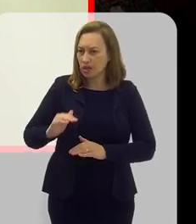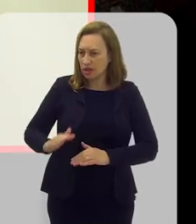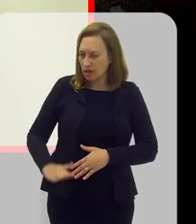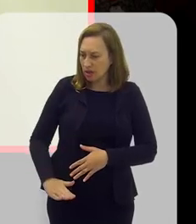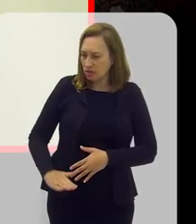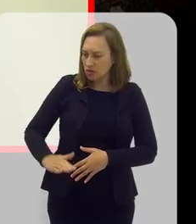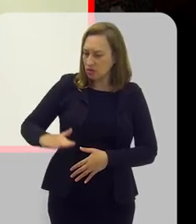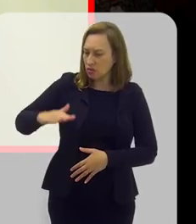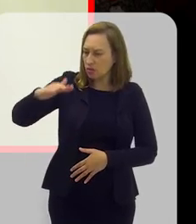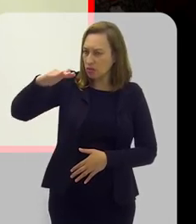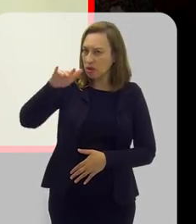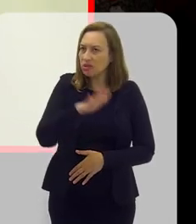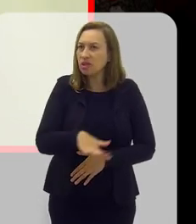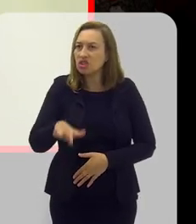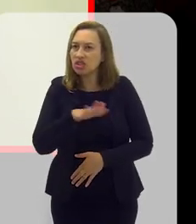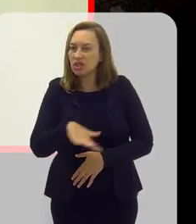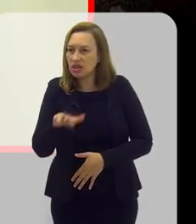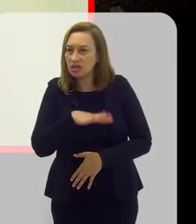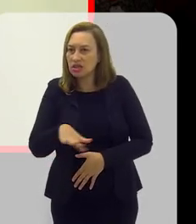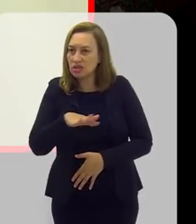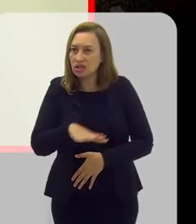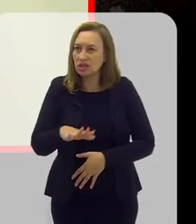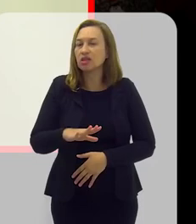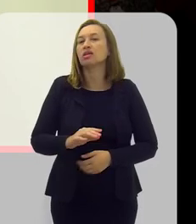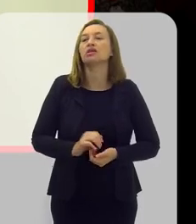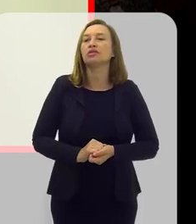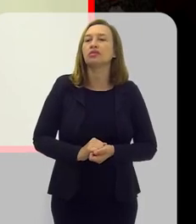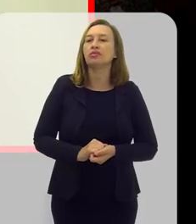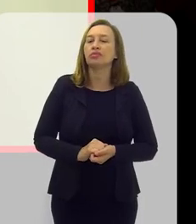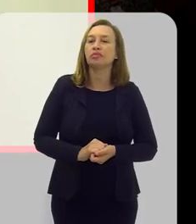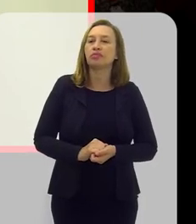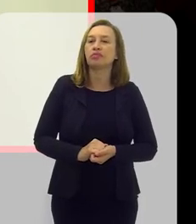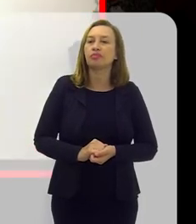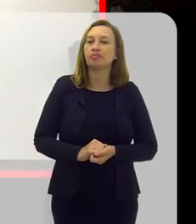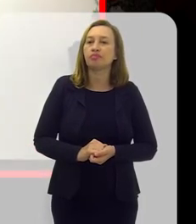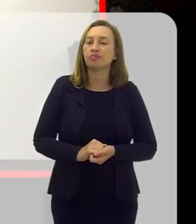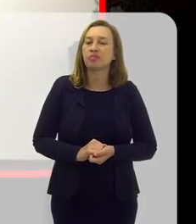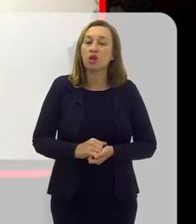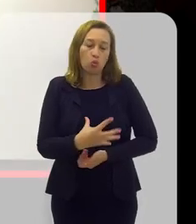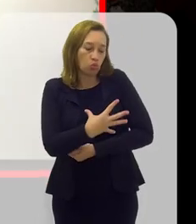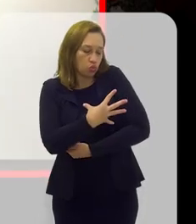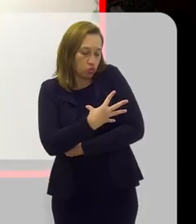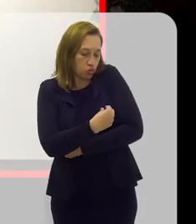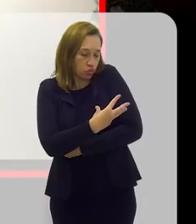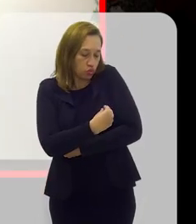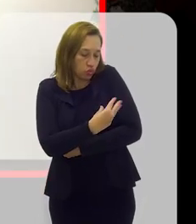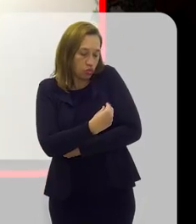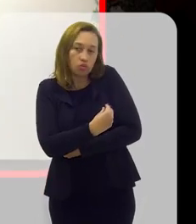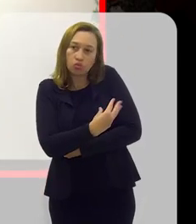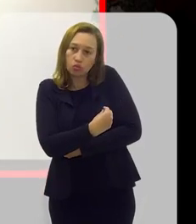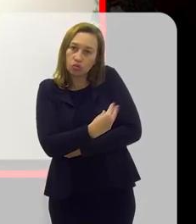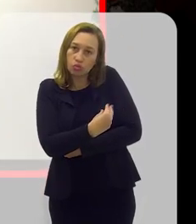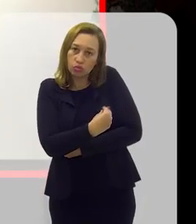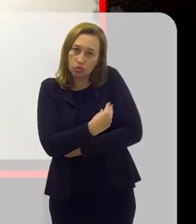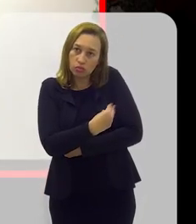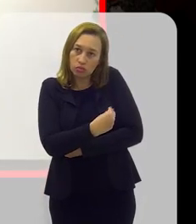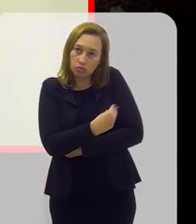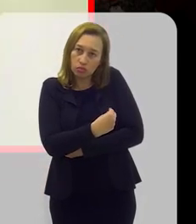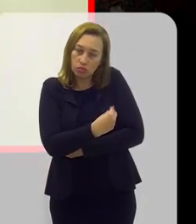das crianças. Fortaleçam o máximo que vocês conseguirem o aleitamento materno.